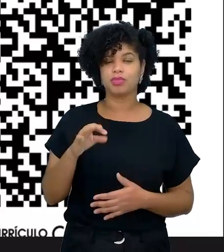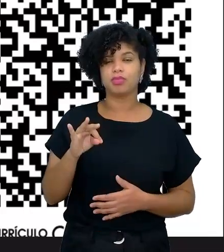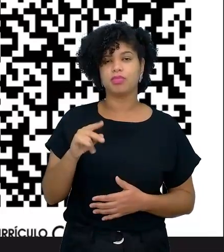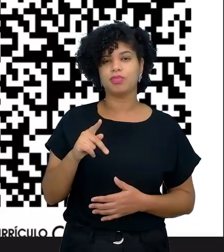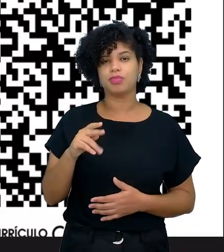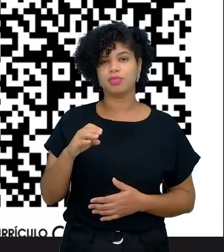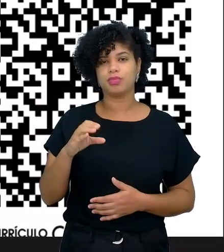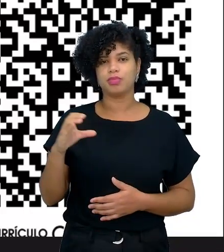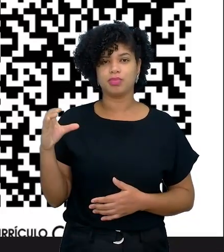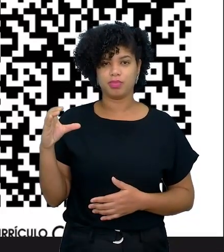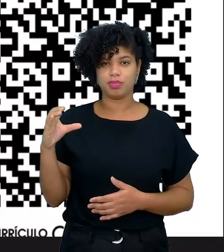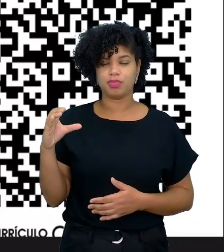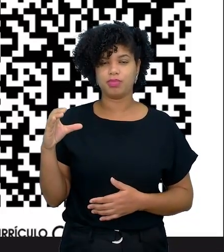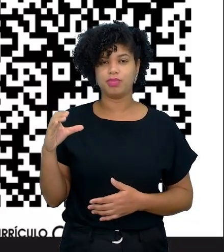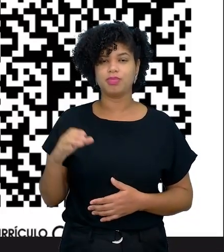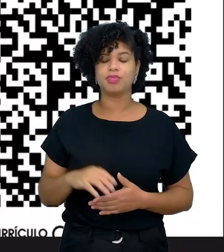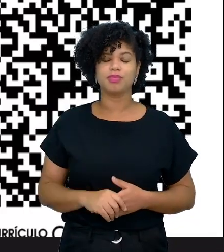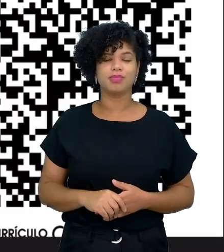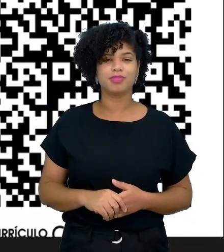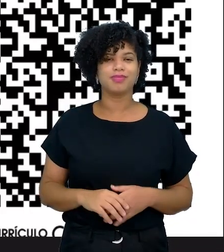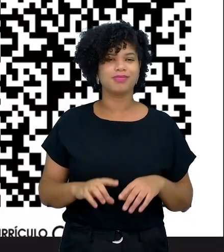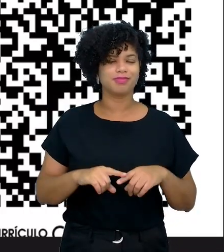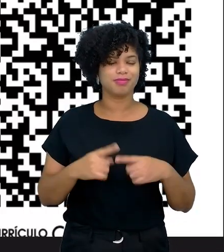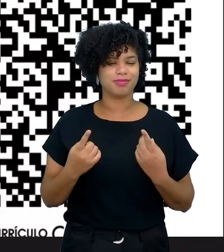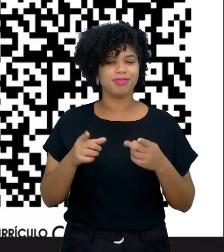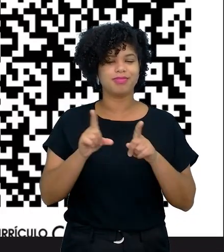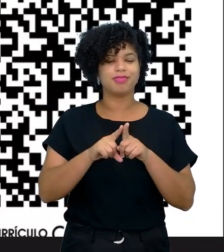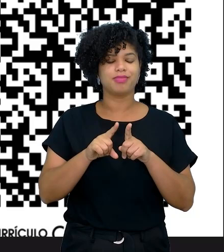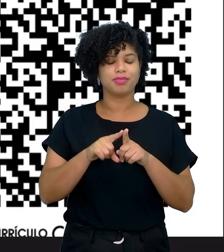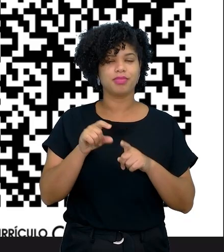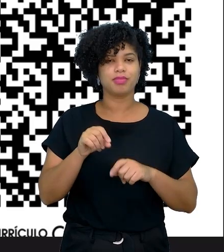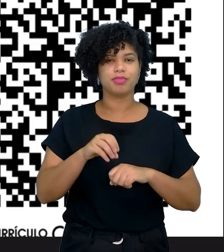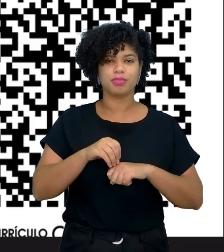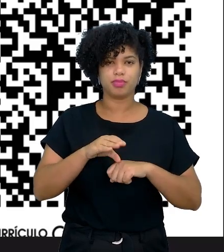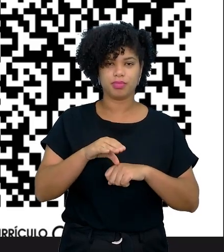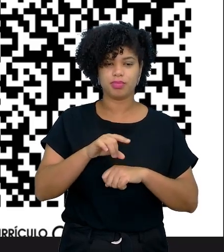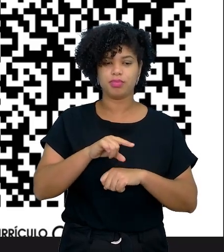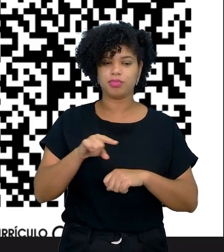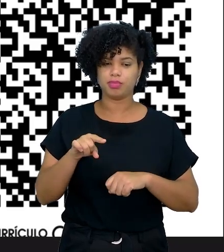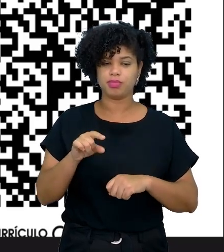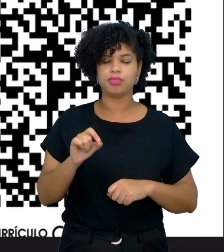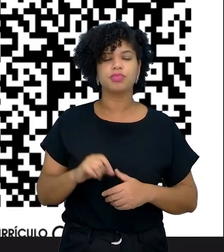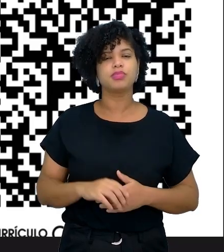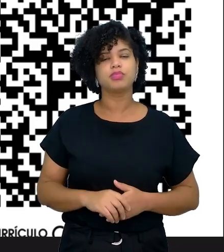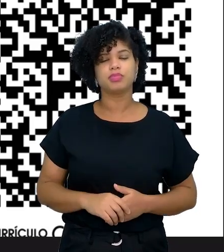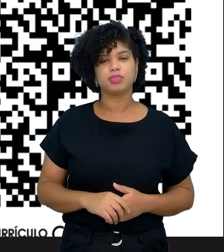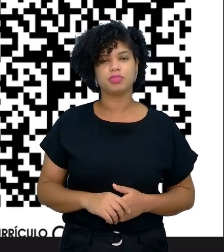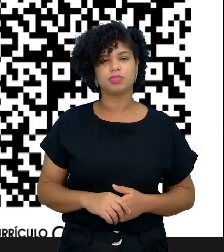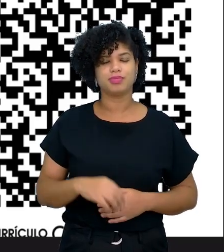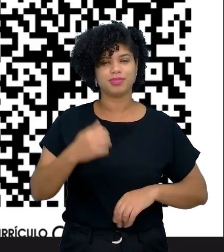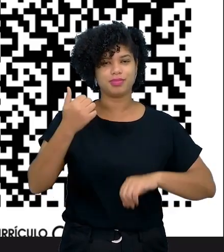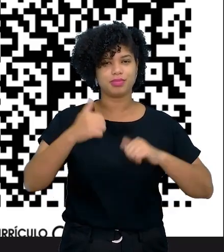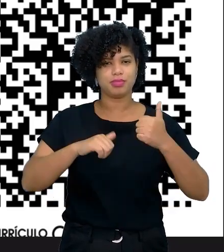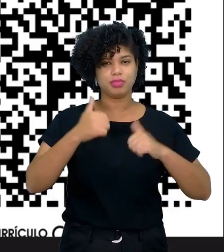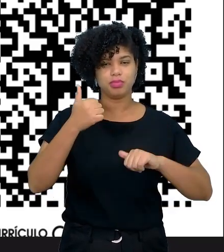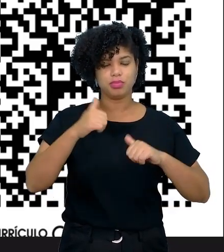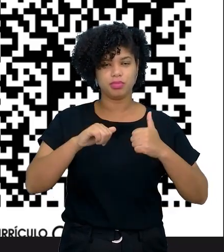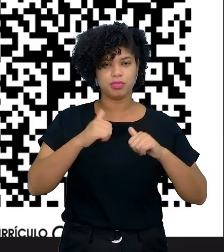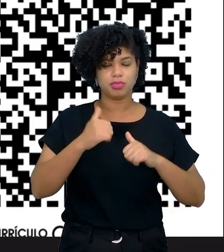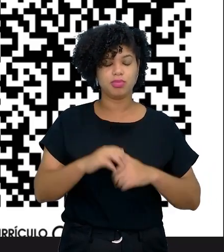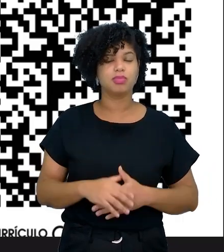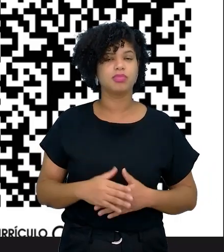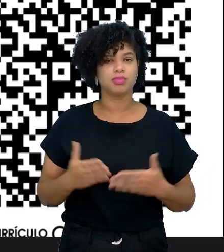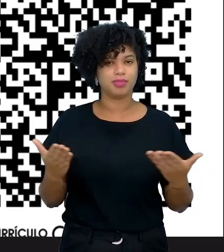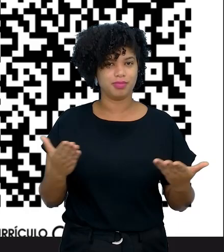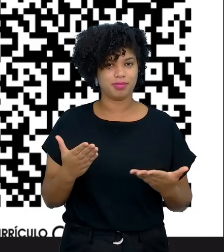de vocês, enfim. mas eu gostaria também que vocês fizessem uma avaliação do nosso encontro